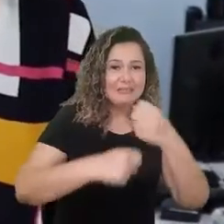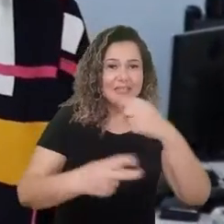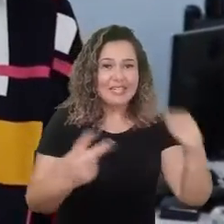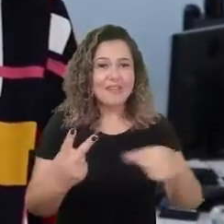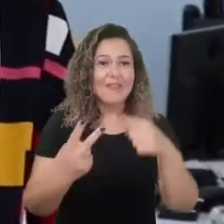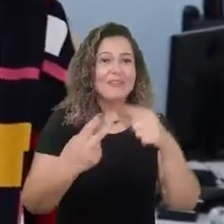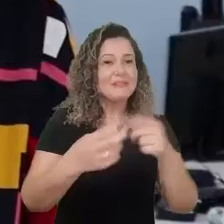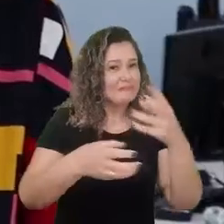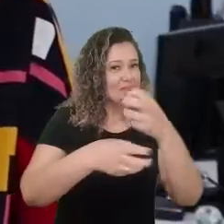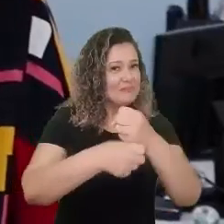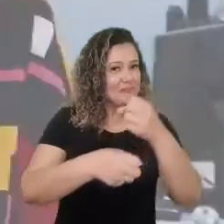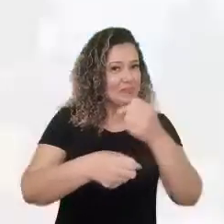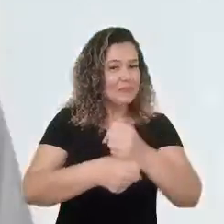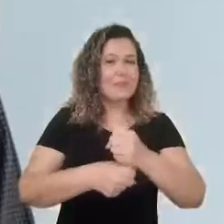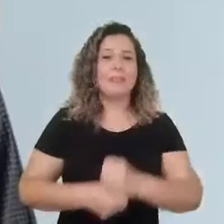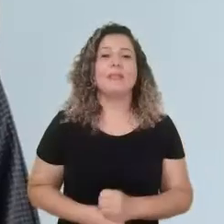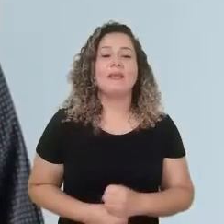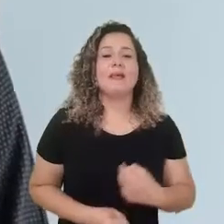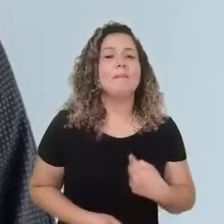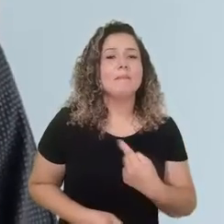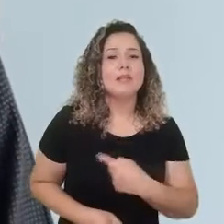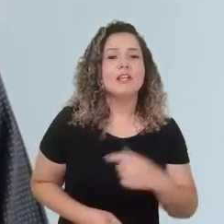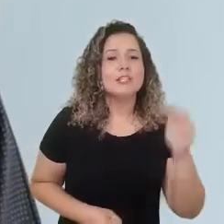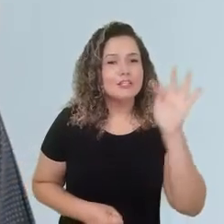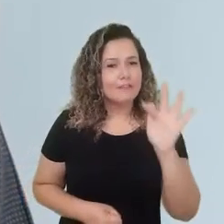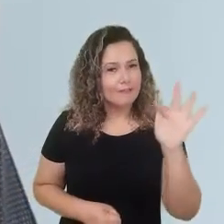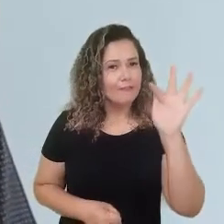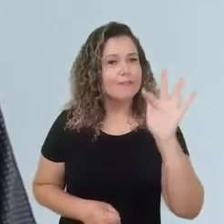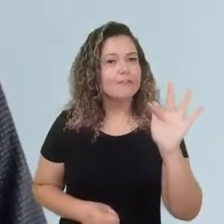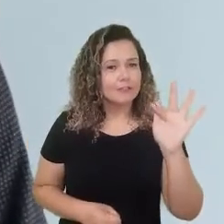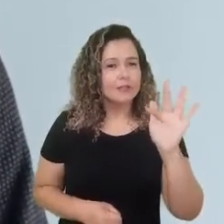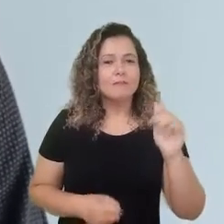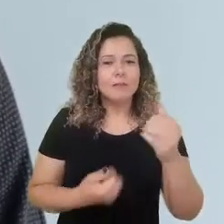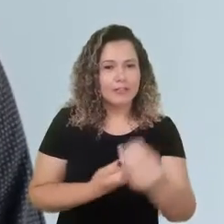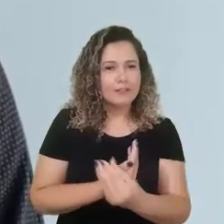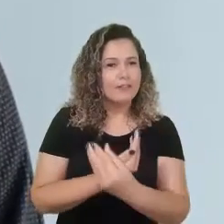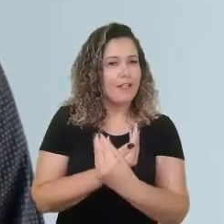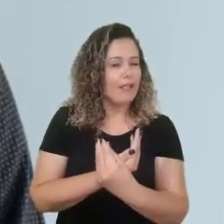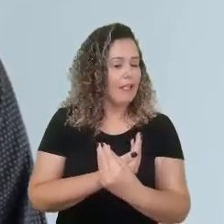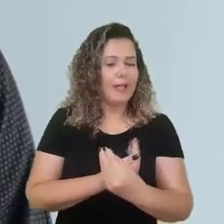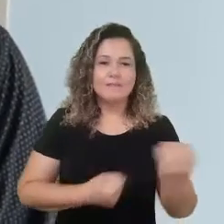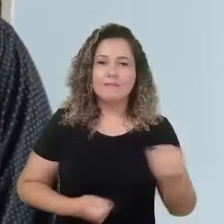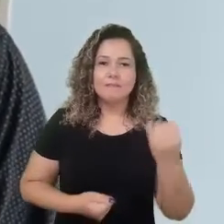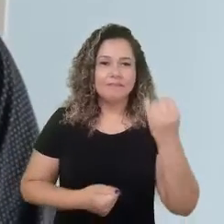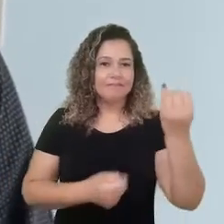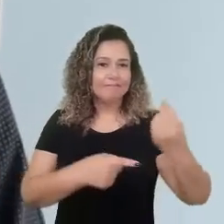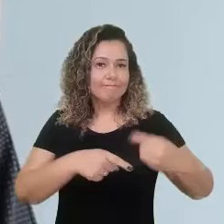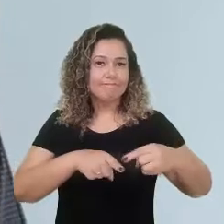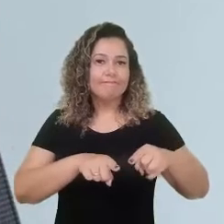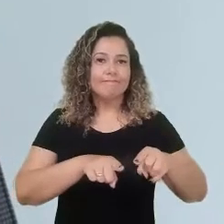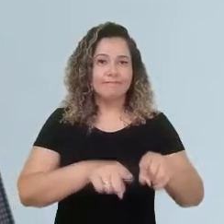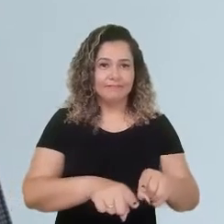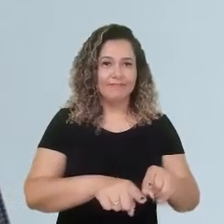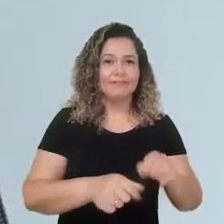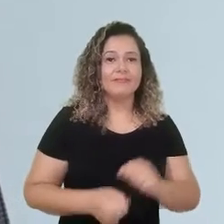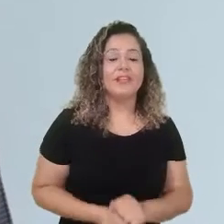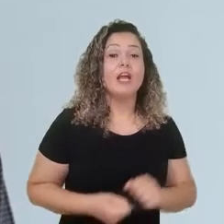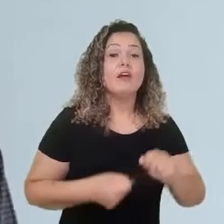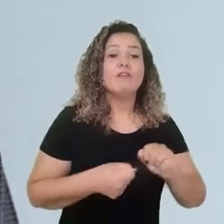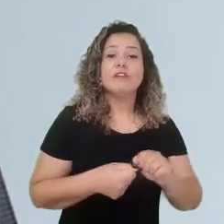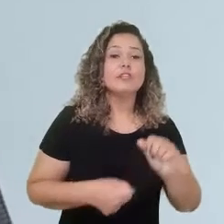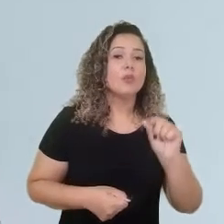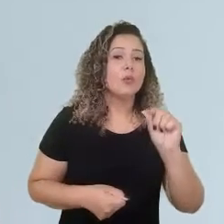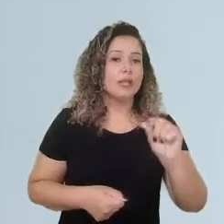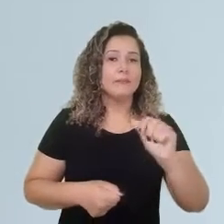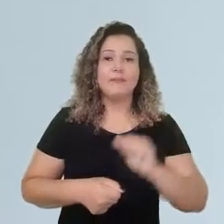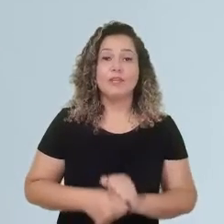Contábeis e Administração. Para nós, a Faculdade de Ciências da Vida, é muito importante essa parceria para que nós possamos fazer com